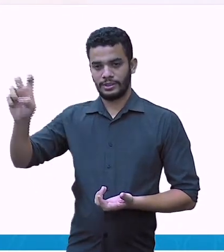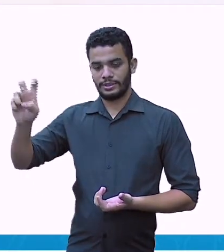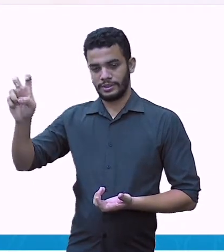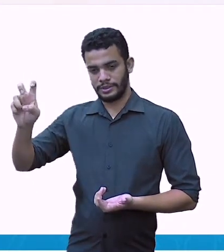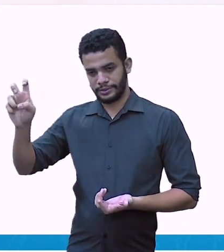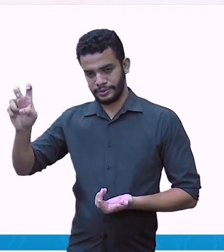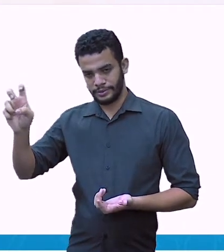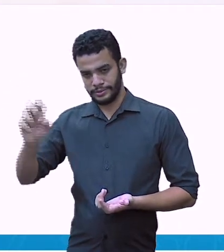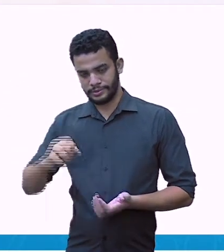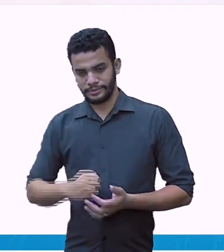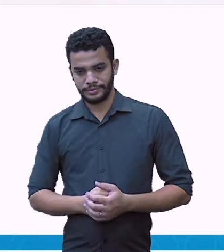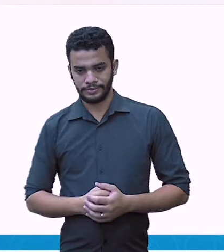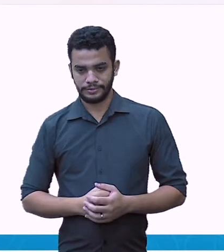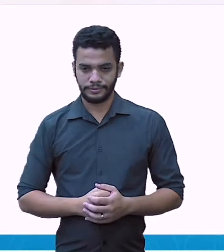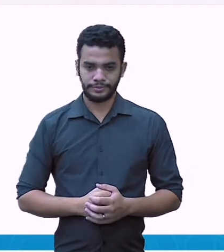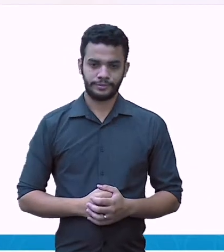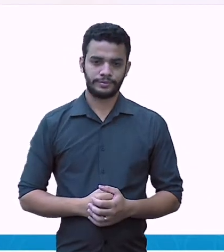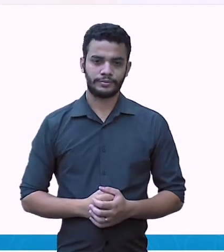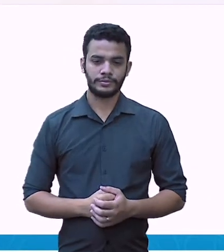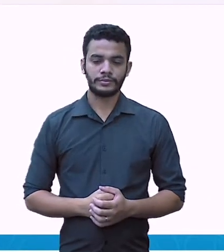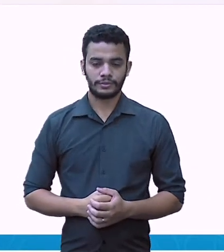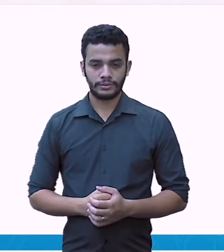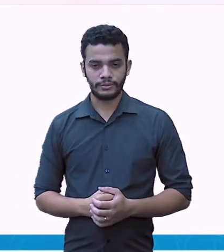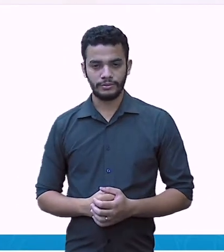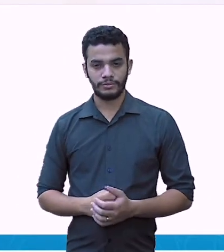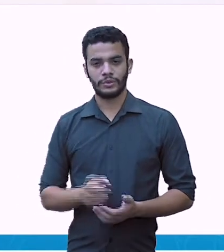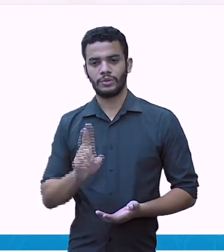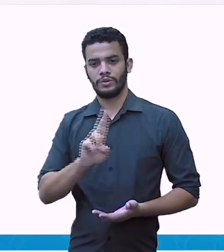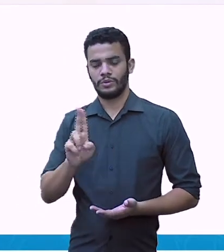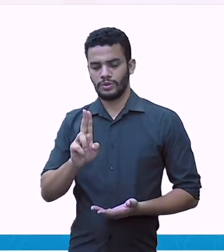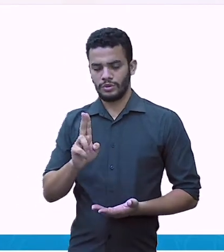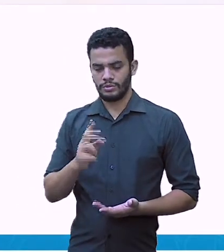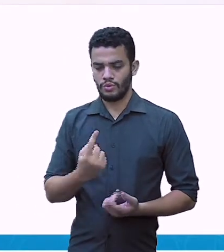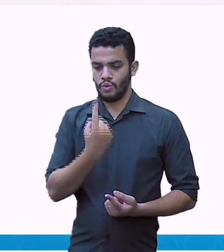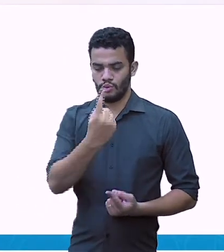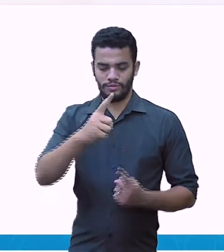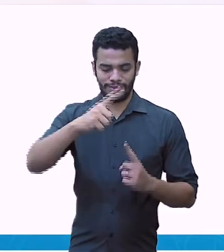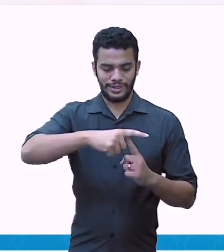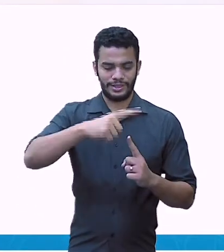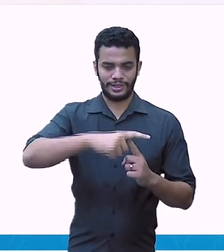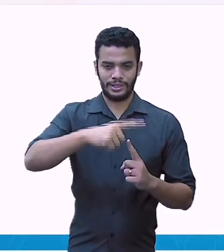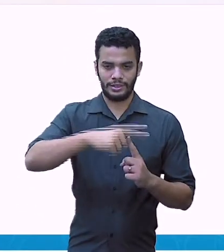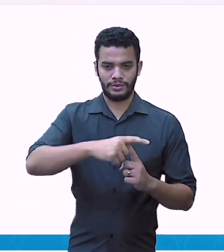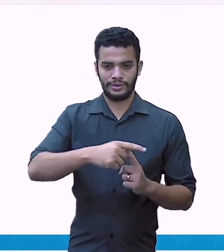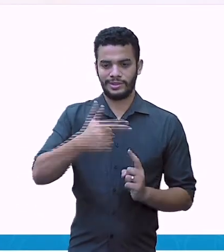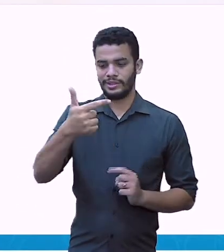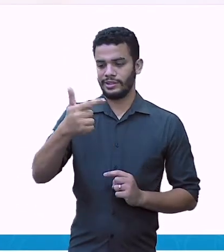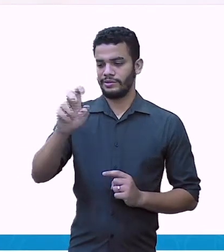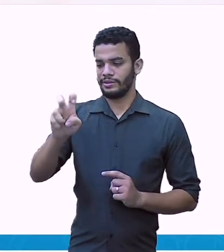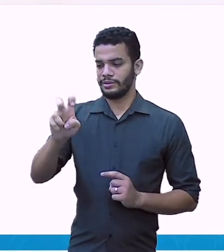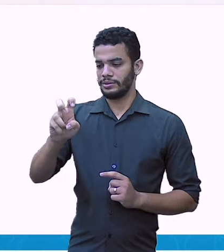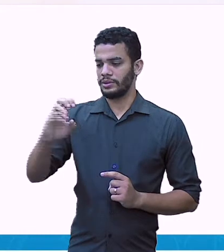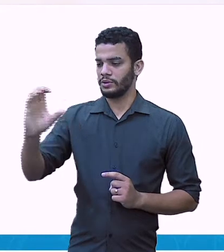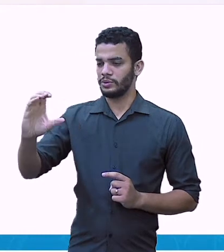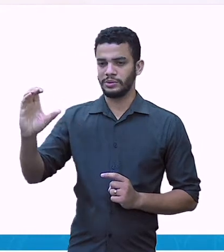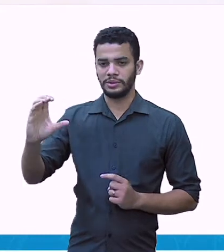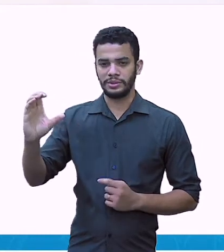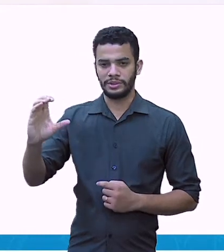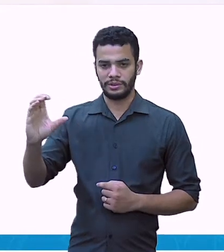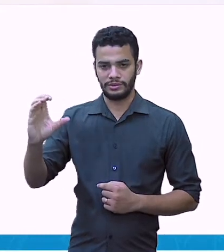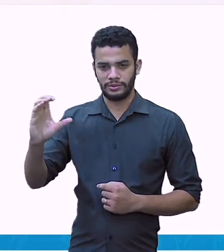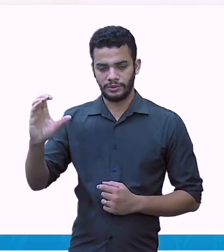é o numeral 5. Como que eu leio? 1 inteiro e 25 centésimos. Da mesma forma, vou